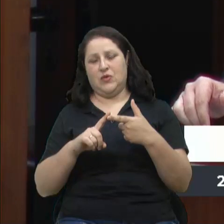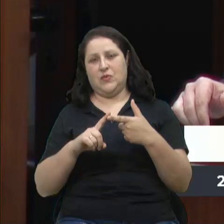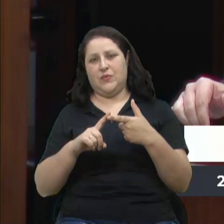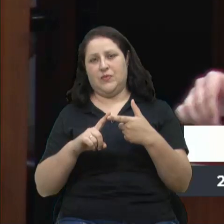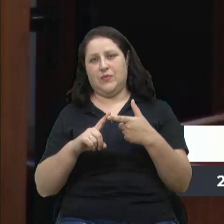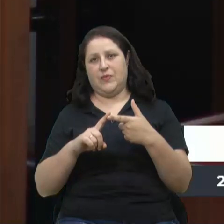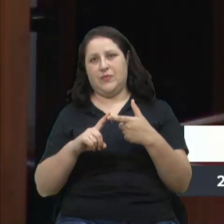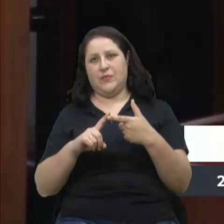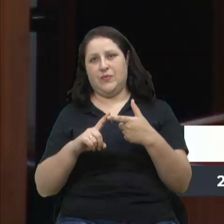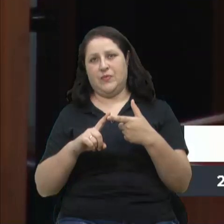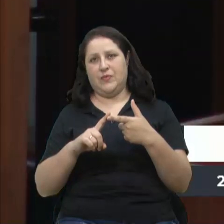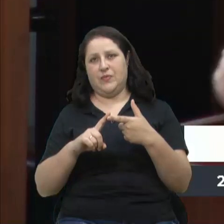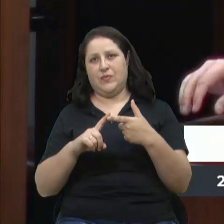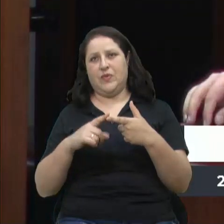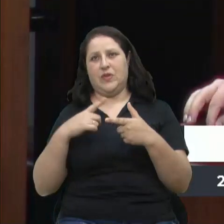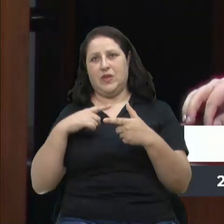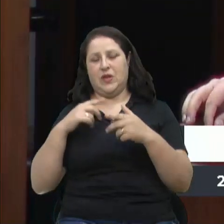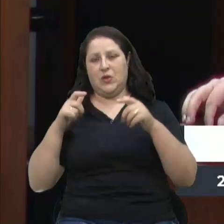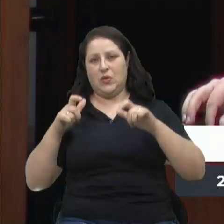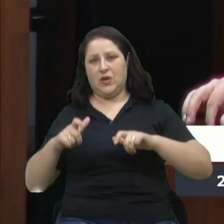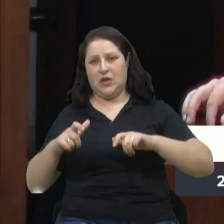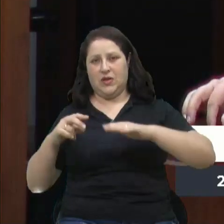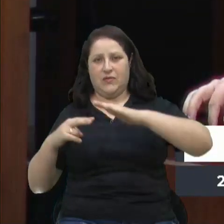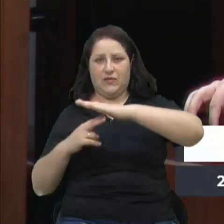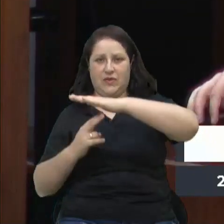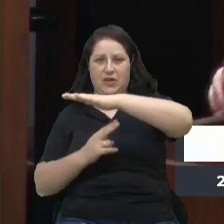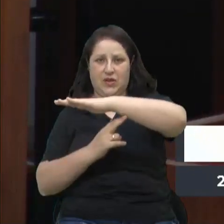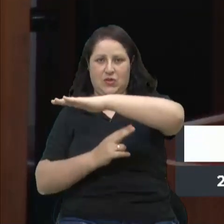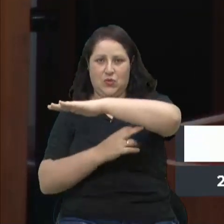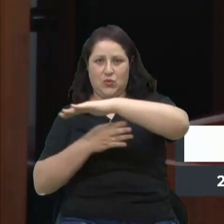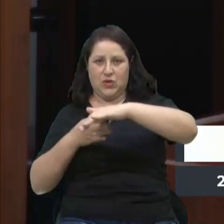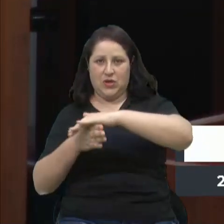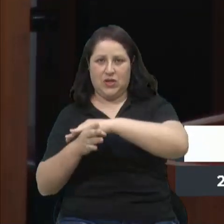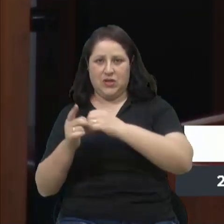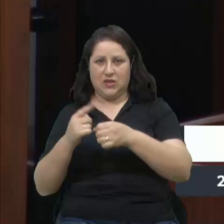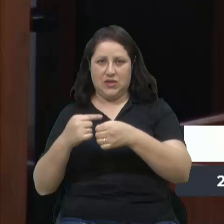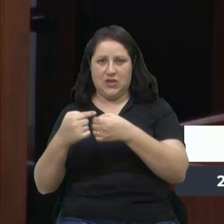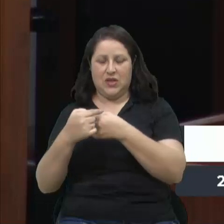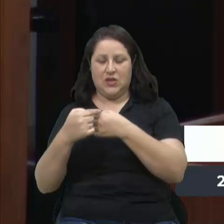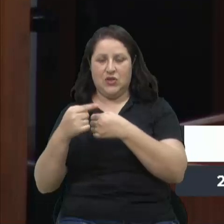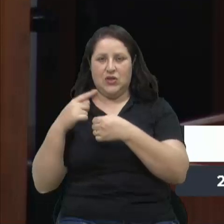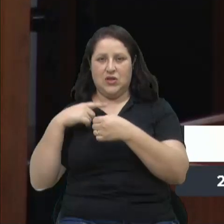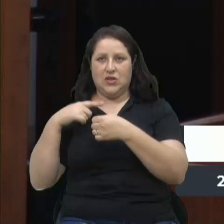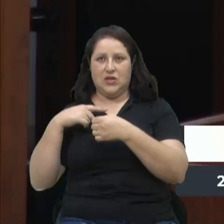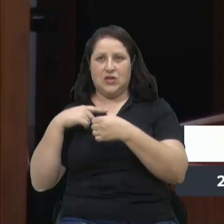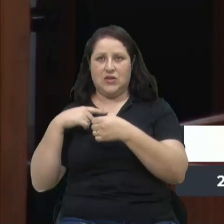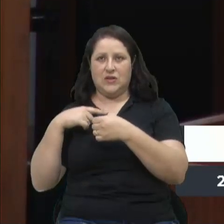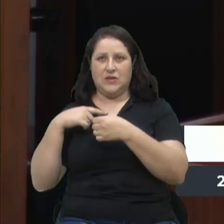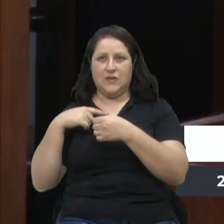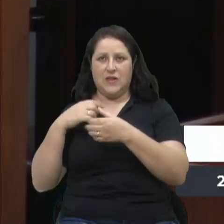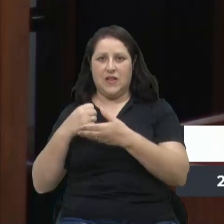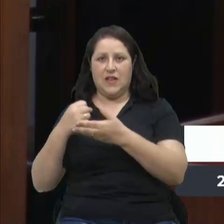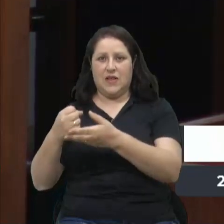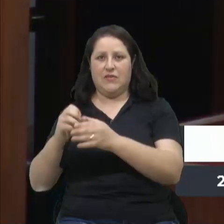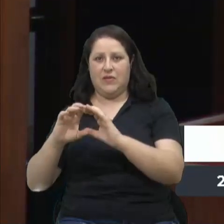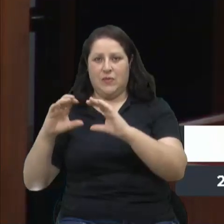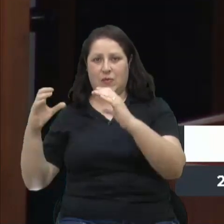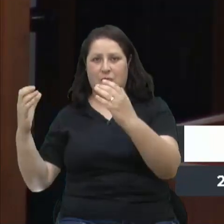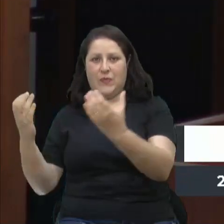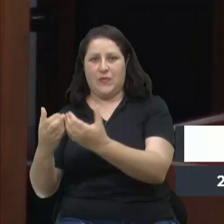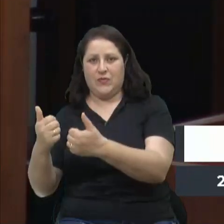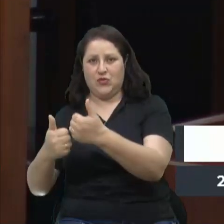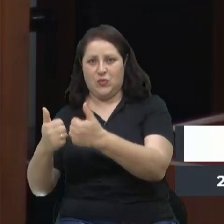da cidade, onde leva o estádio centenário, também será um dos primeiros pontos que o Mosaico na Quebrada vai atuar